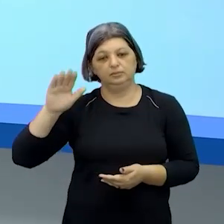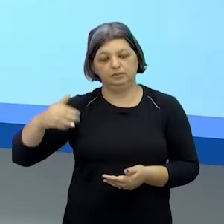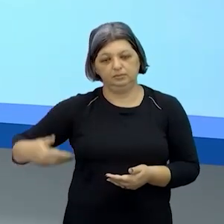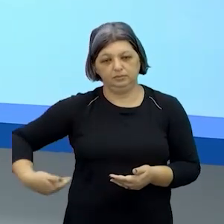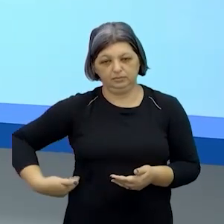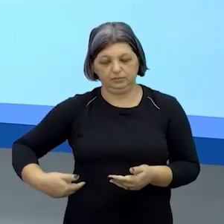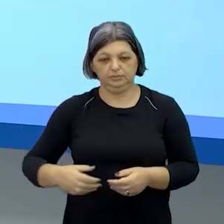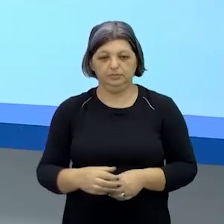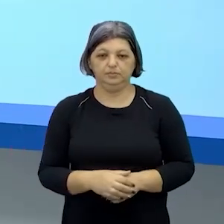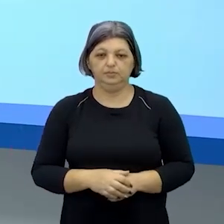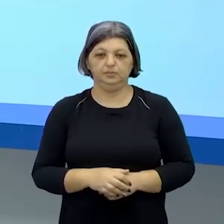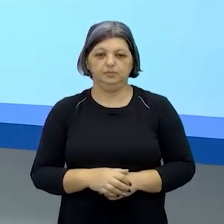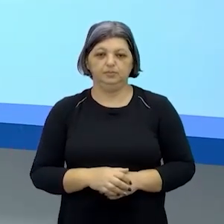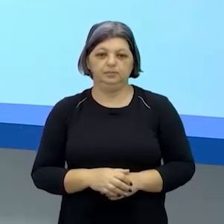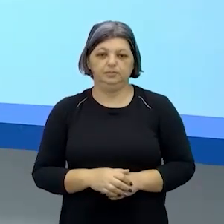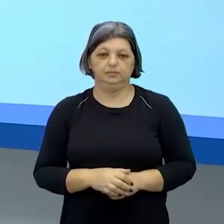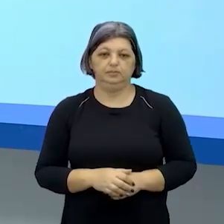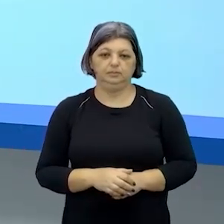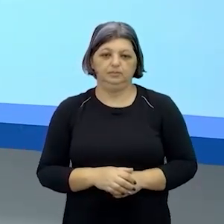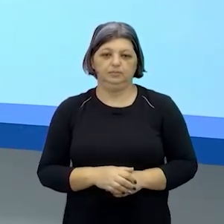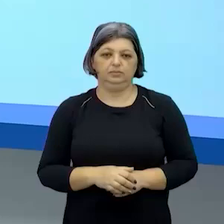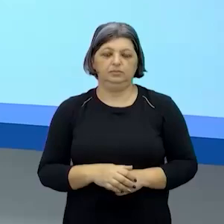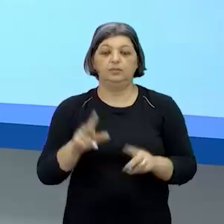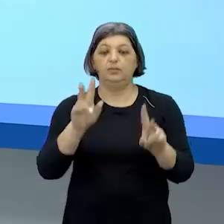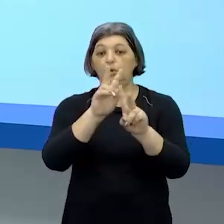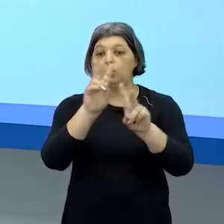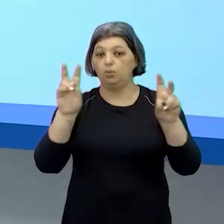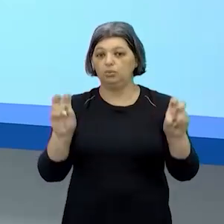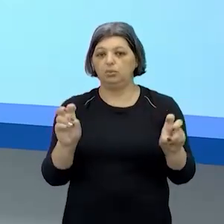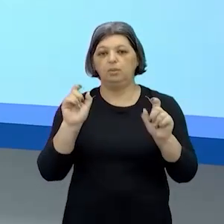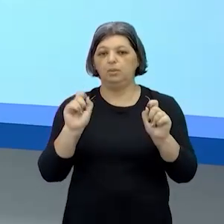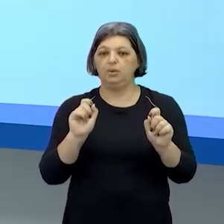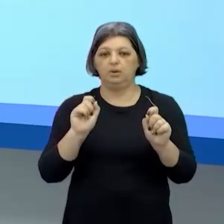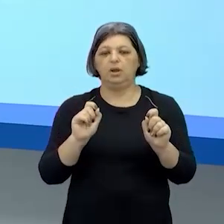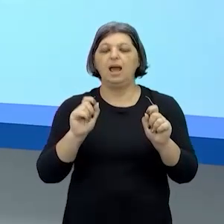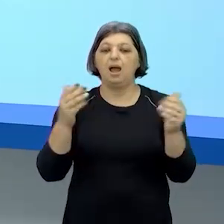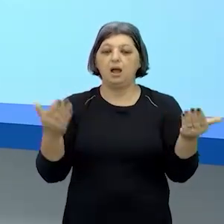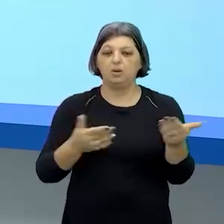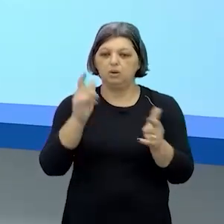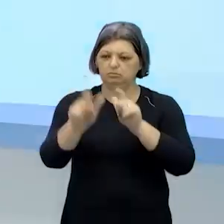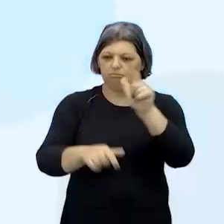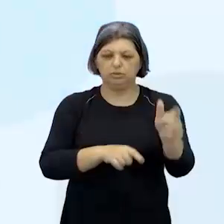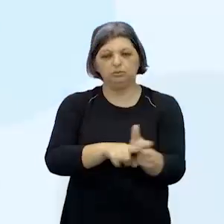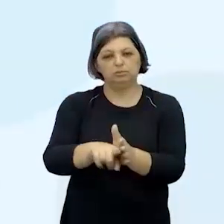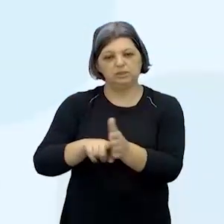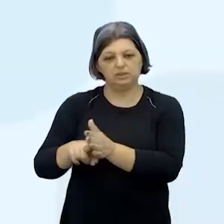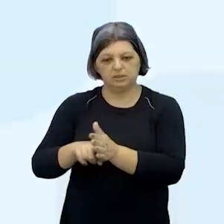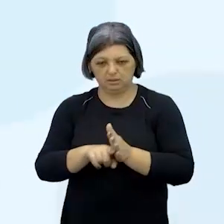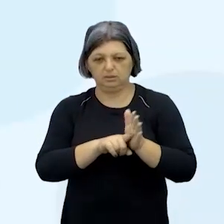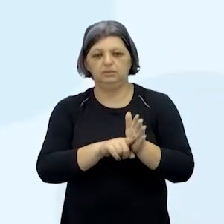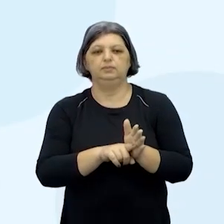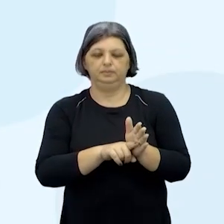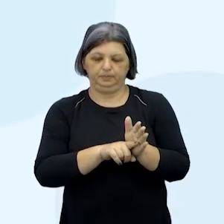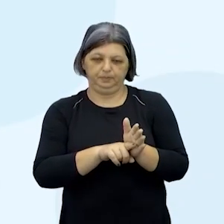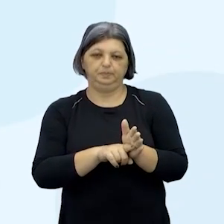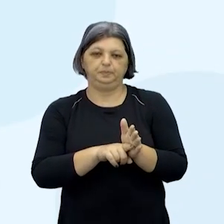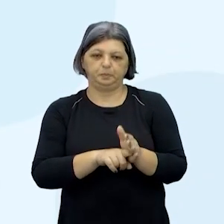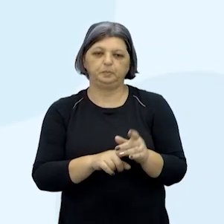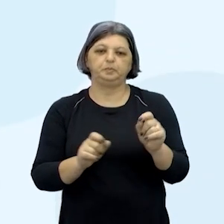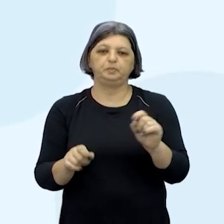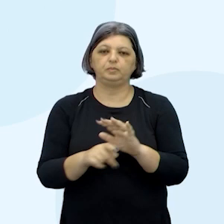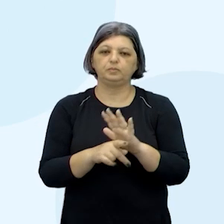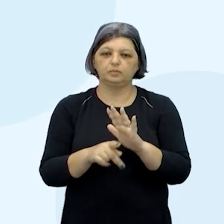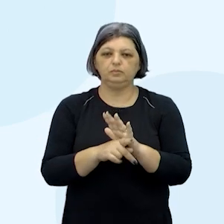falar sobre alguns personagens então pesquisando personagens então a gente vai poder pesquisar dentro dos